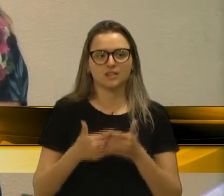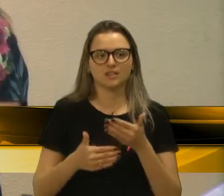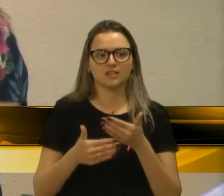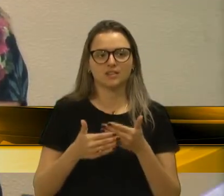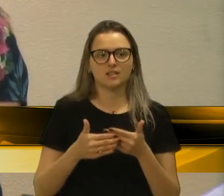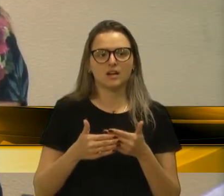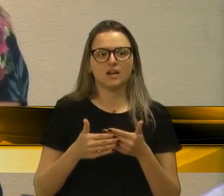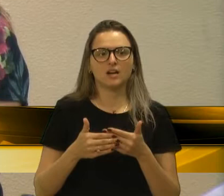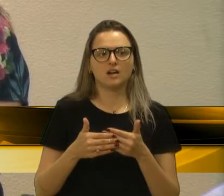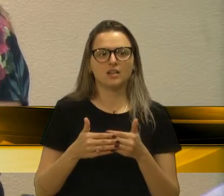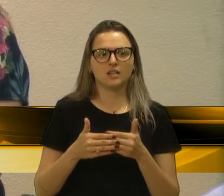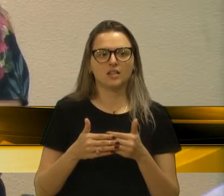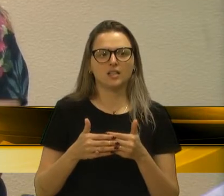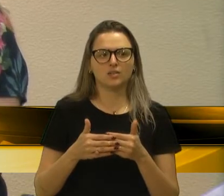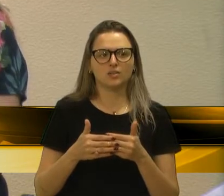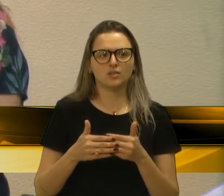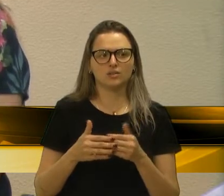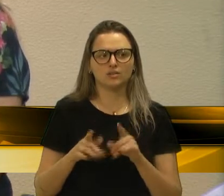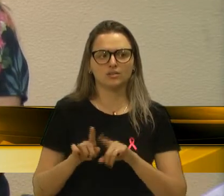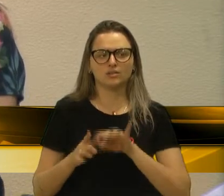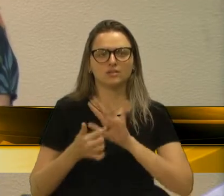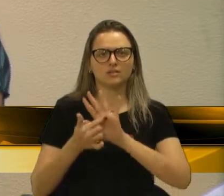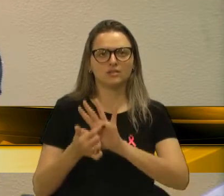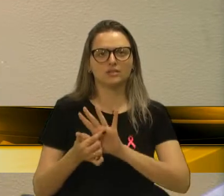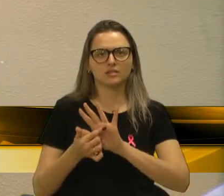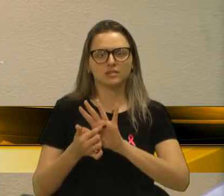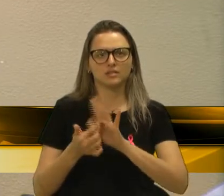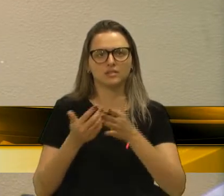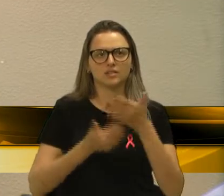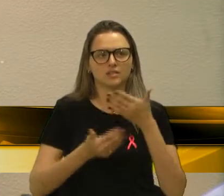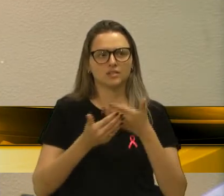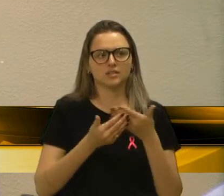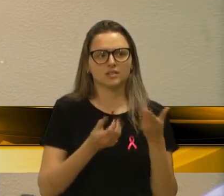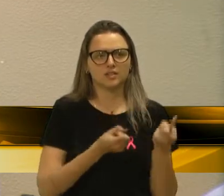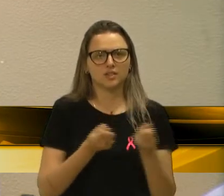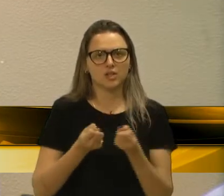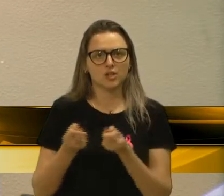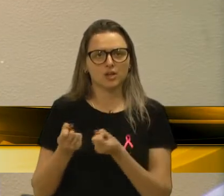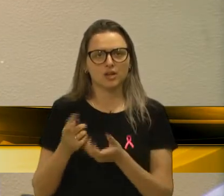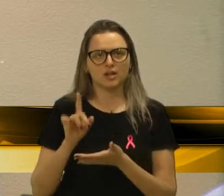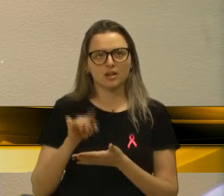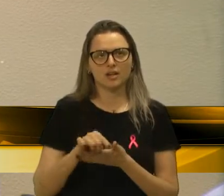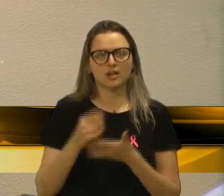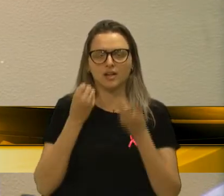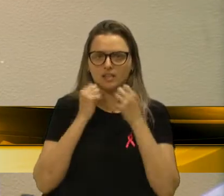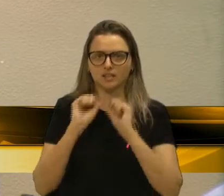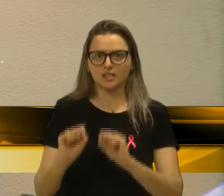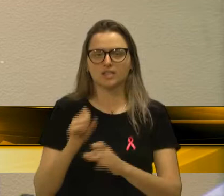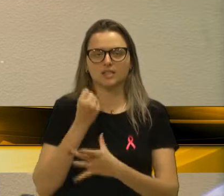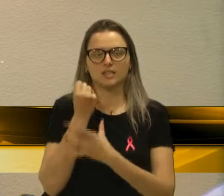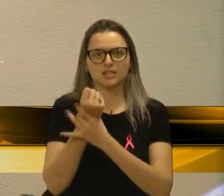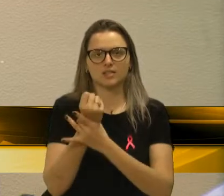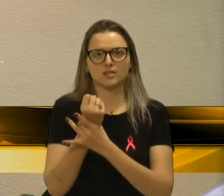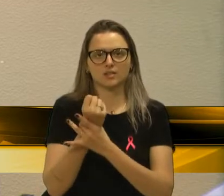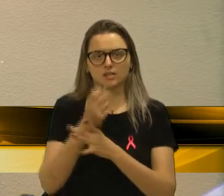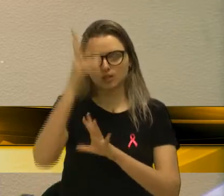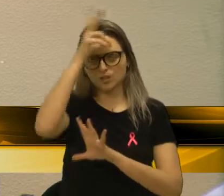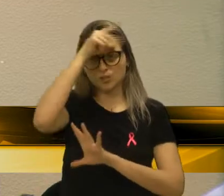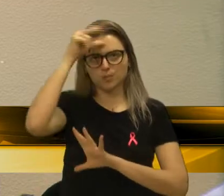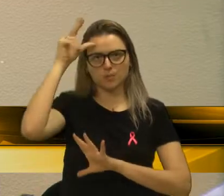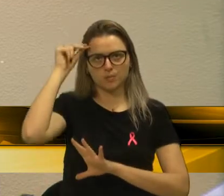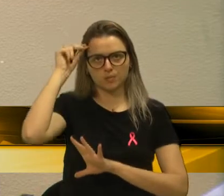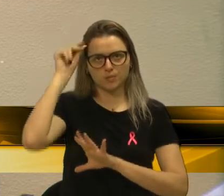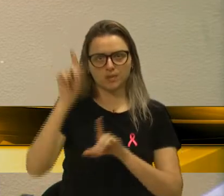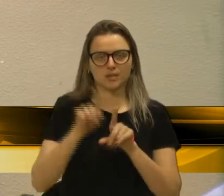relação à segurança municipal, os veículos serão utilizados pela Secretaria Municipal de Segurança e Pública e Proteção